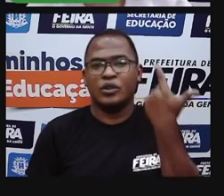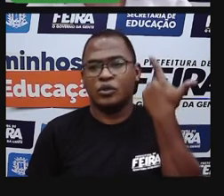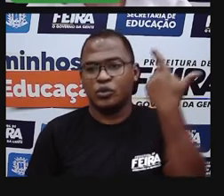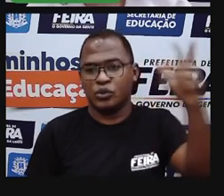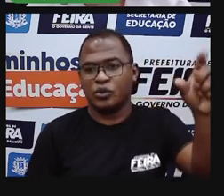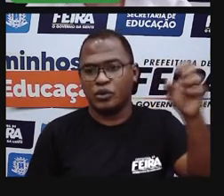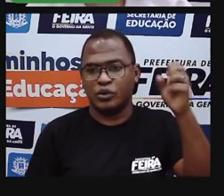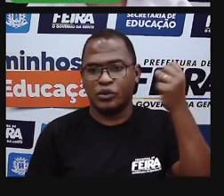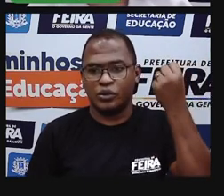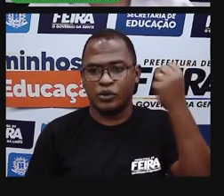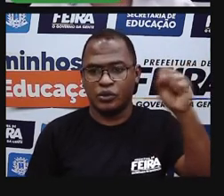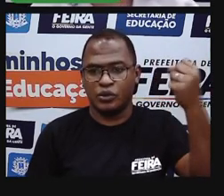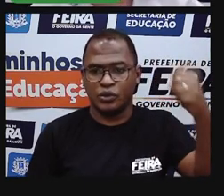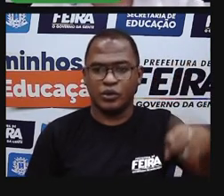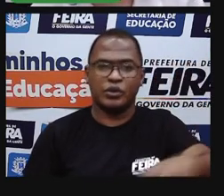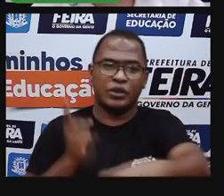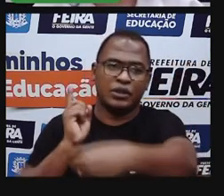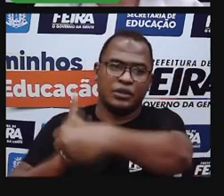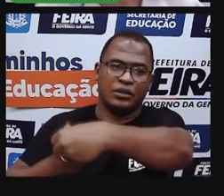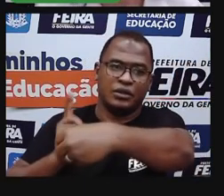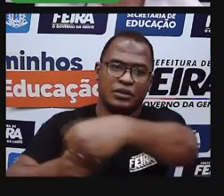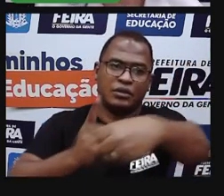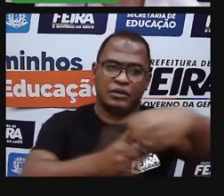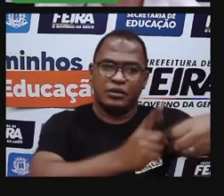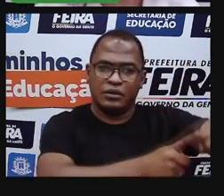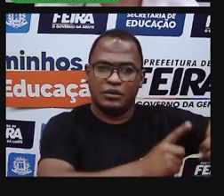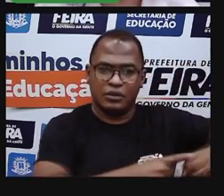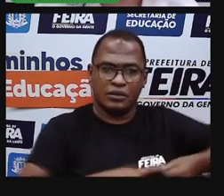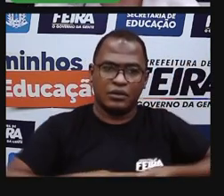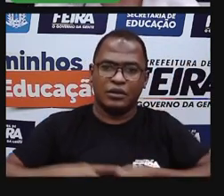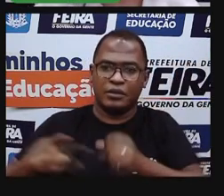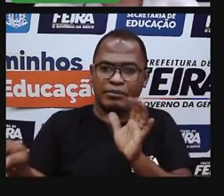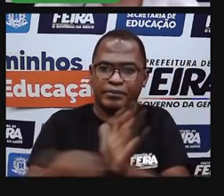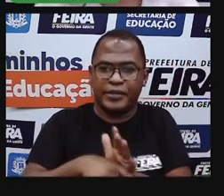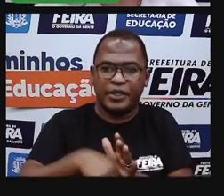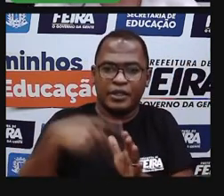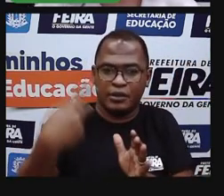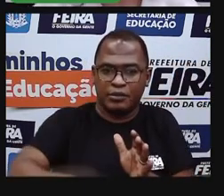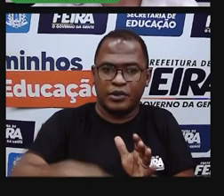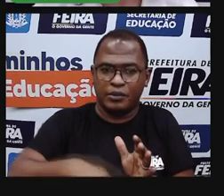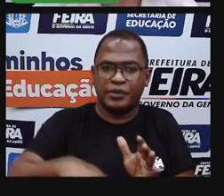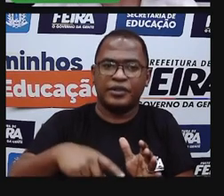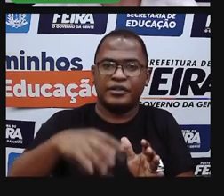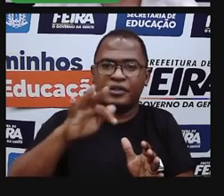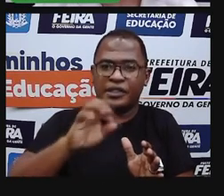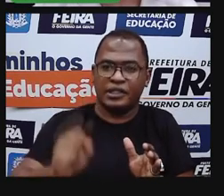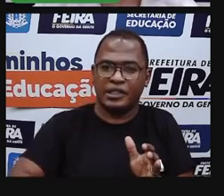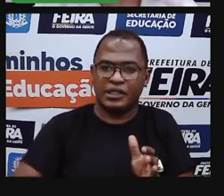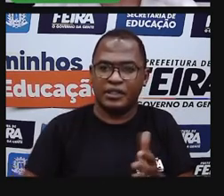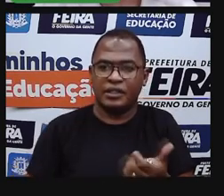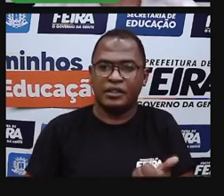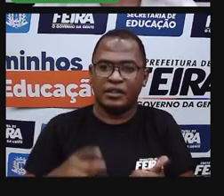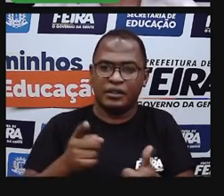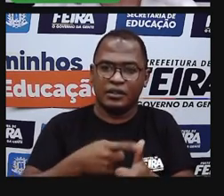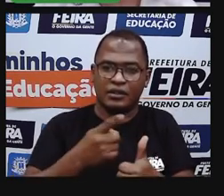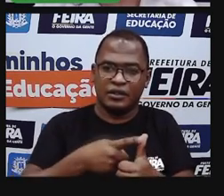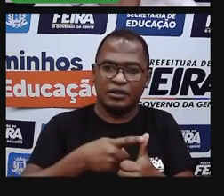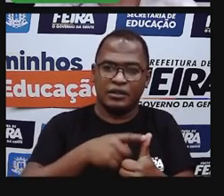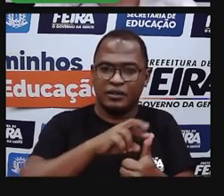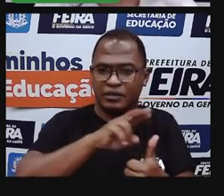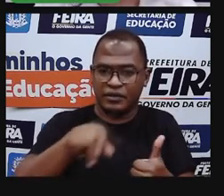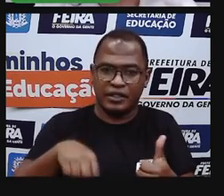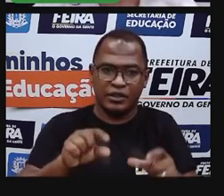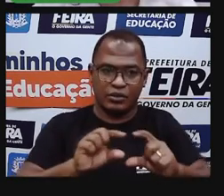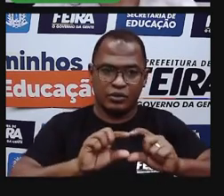abrangem também os distritos, que pertencem ao município, vocês sabem, né? Que nós temos o distrito, João